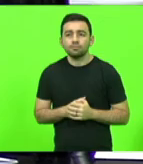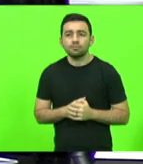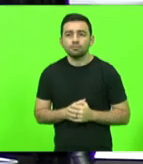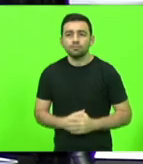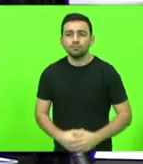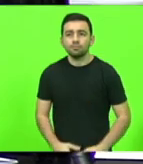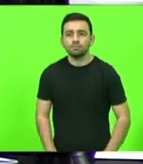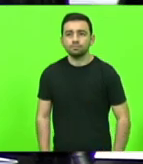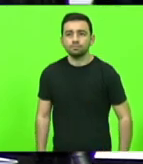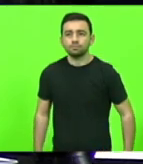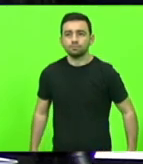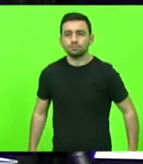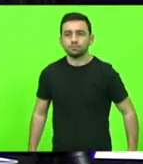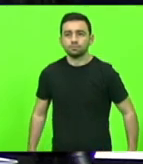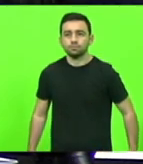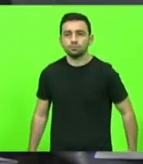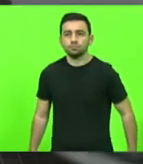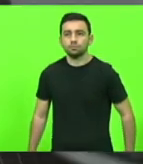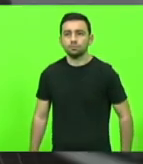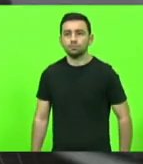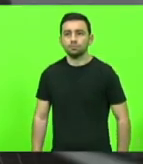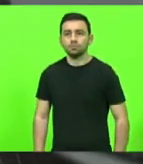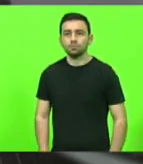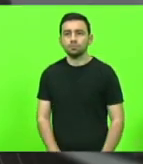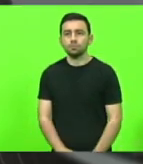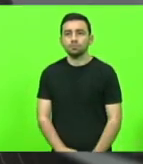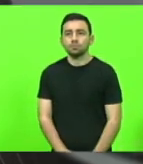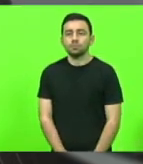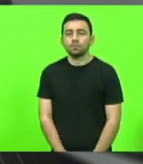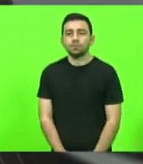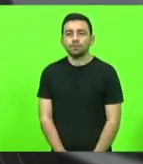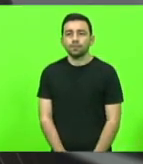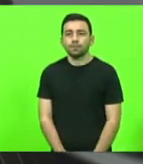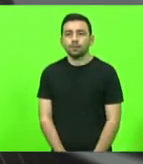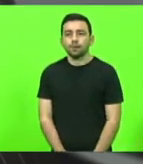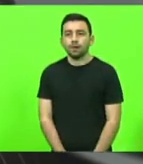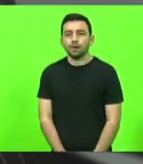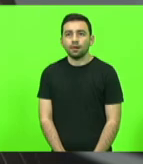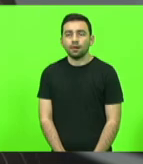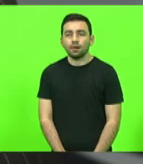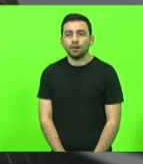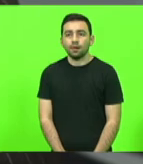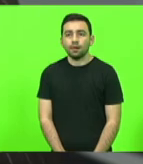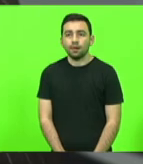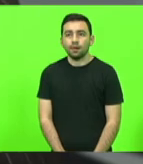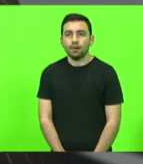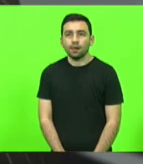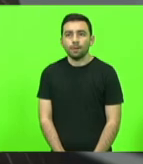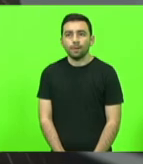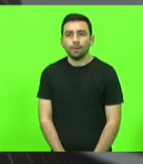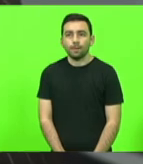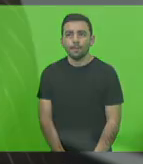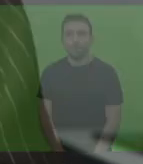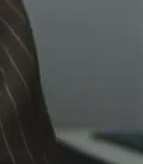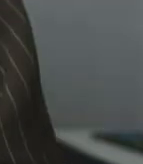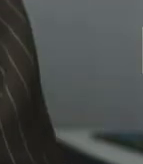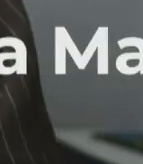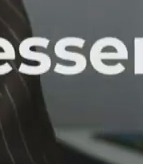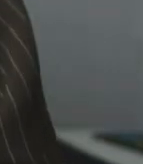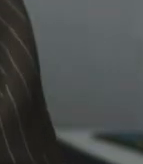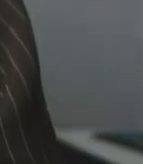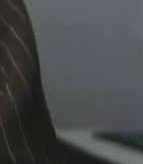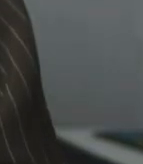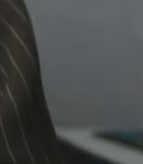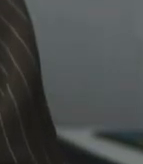Senhoras deputadas, senhores deputados, sociedade catarinense, o mês de outubro é um